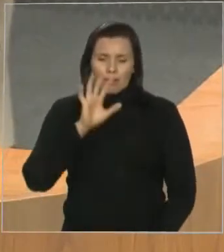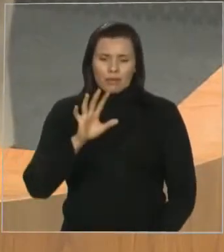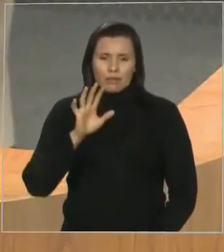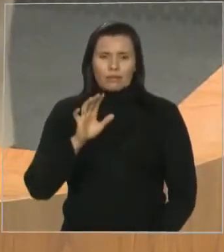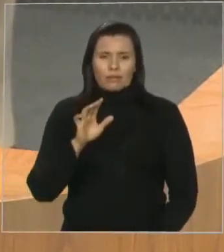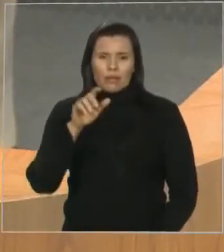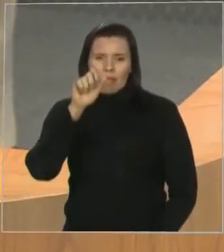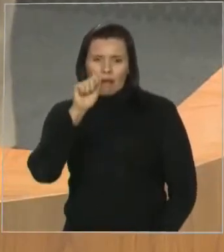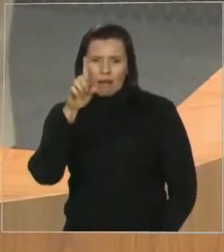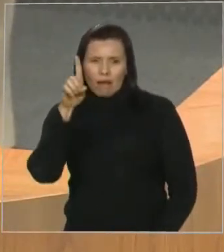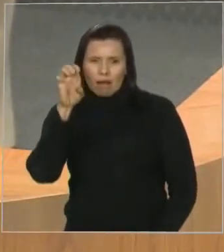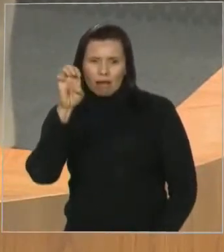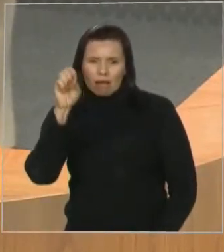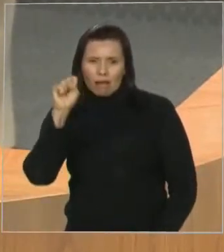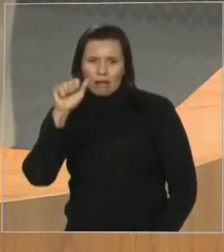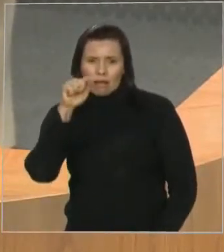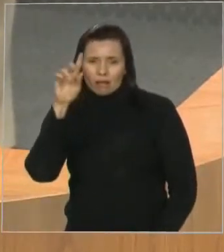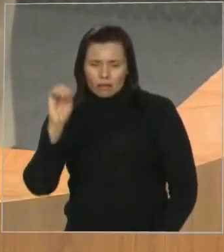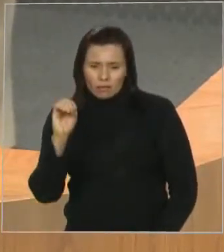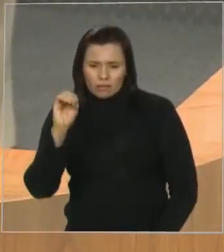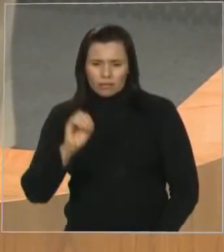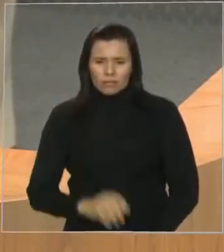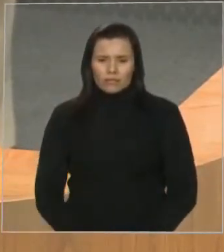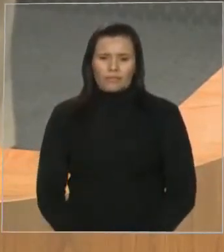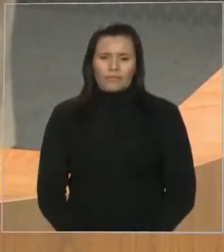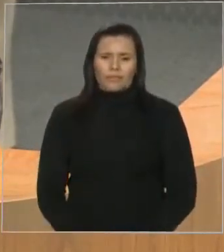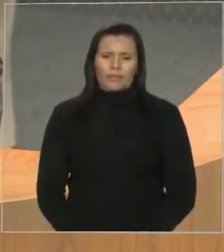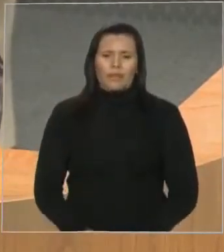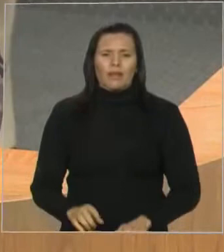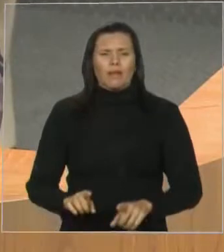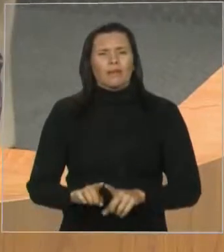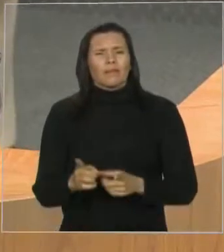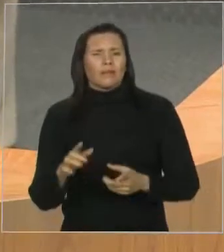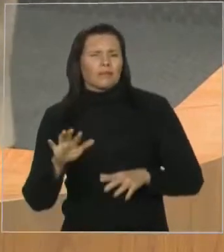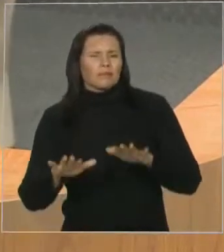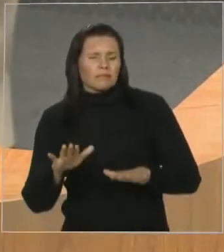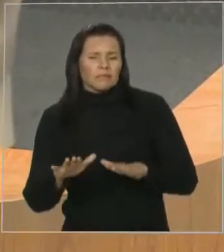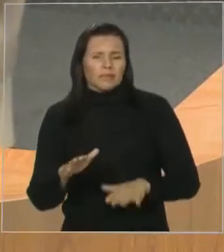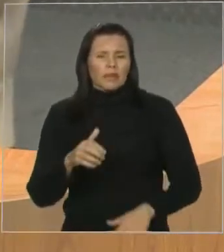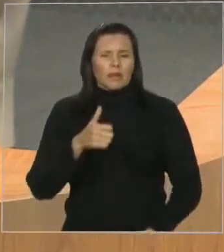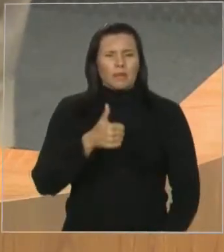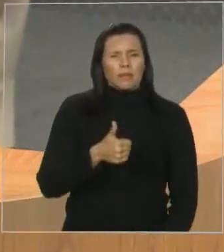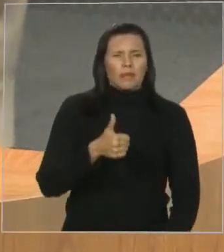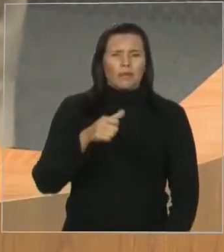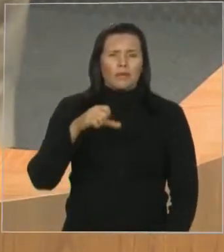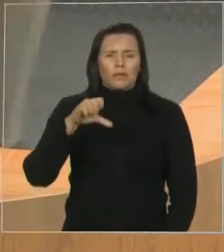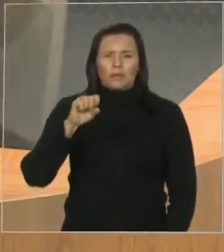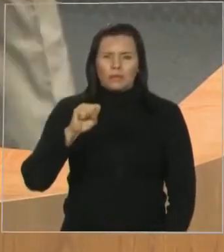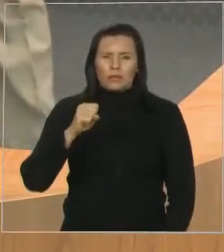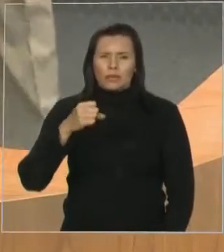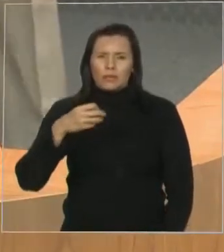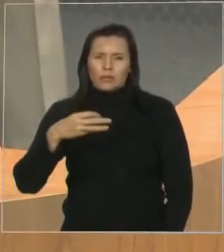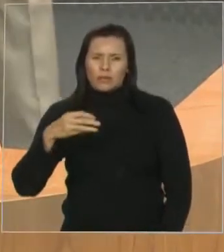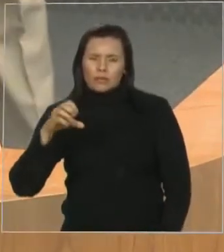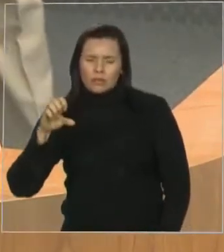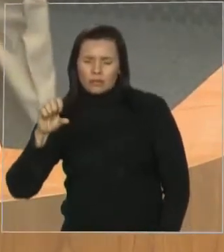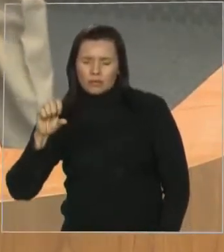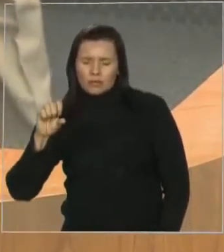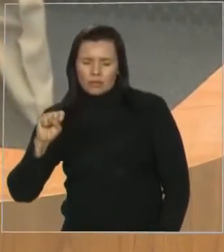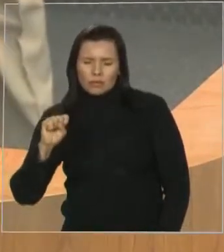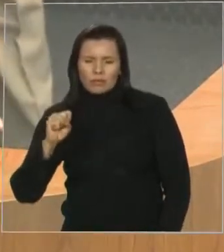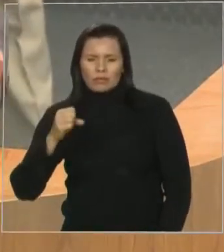acontecida entre os anos de 1838 a 1841, mais ou menos,